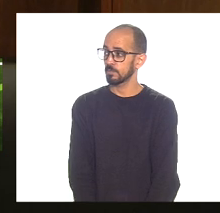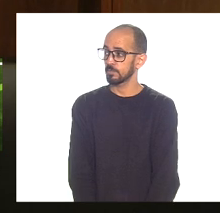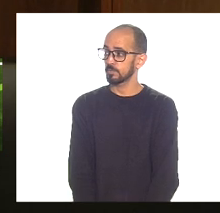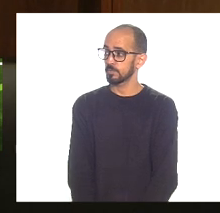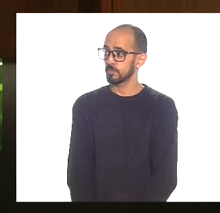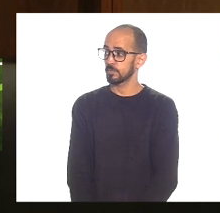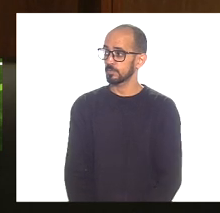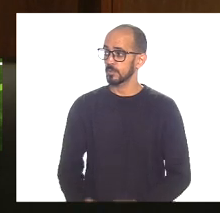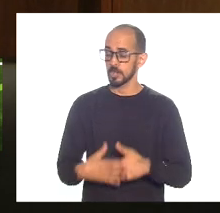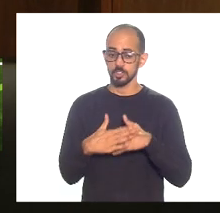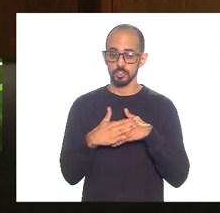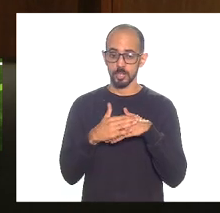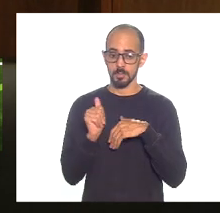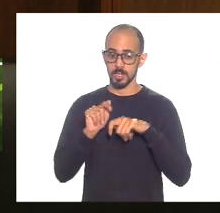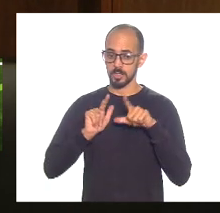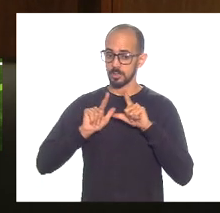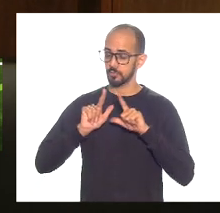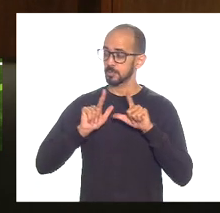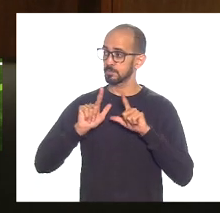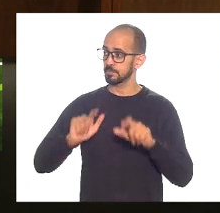Chamando a TV. Já entrando, já está entrando.